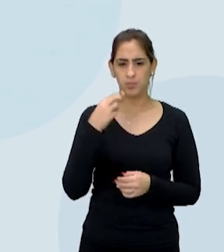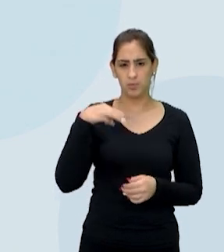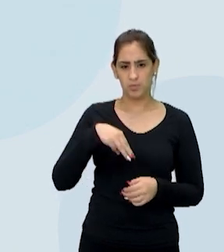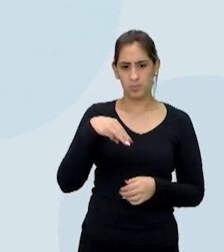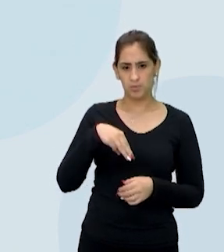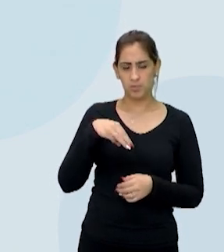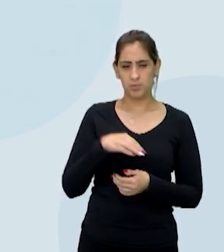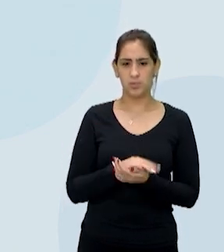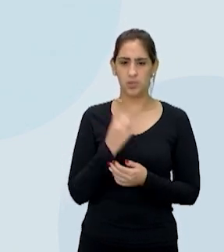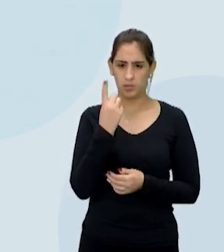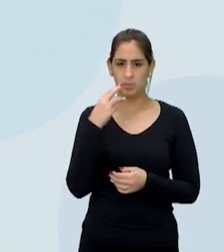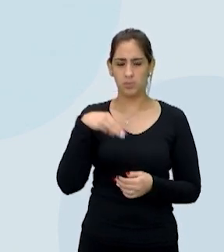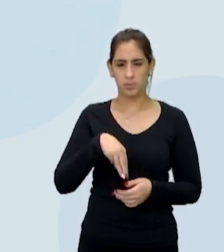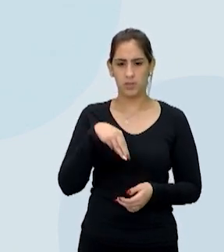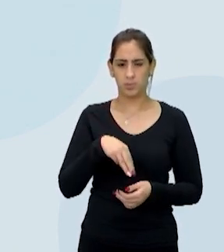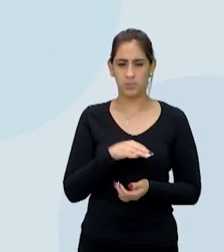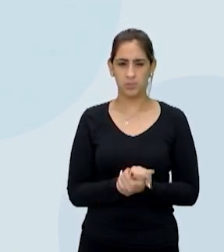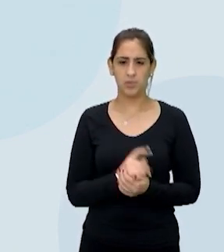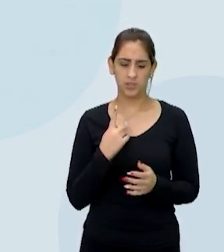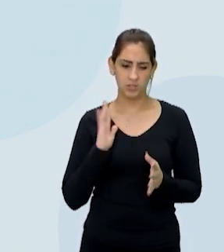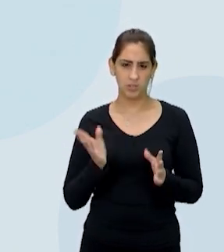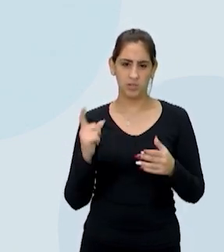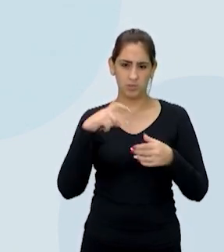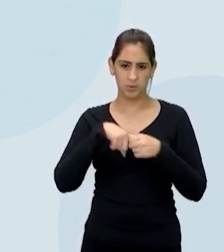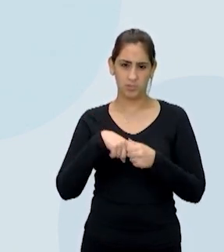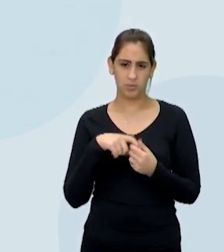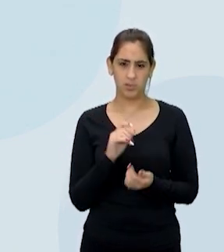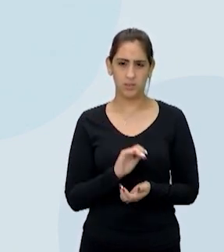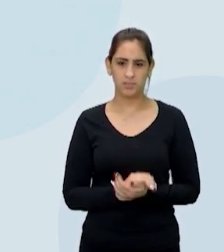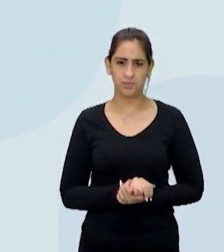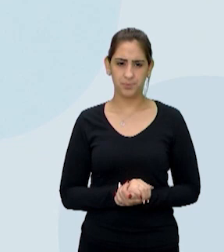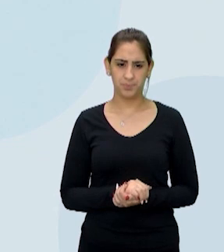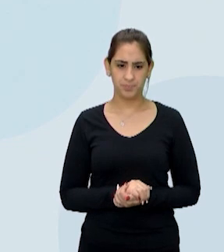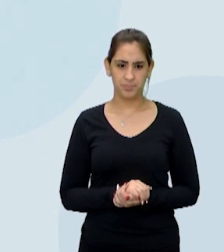30 segundos Um minuto, por favor Um minutinho e a gente já volta Vamos lá